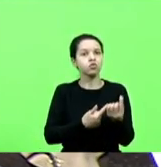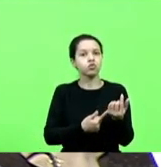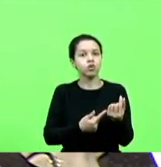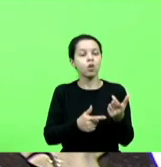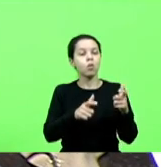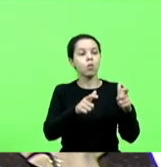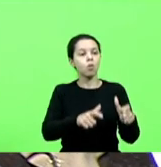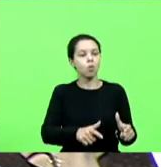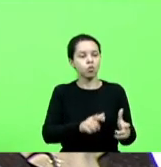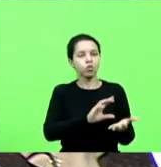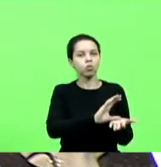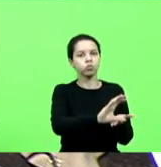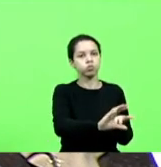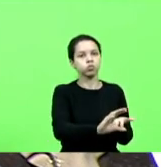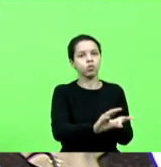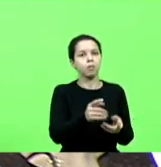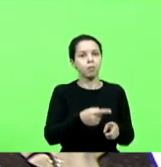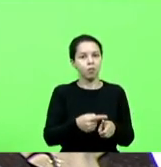Porque